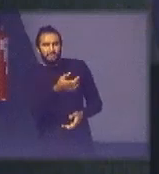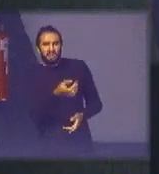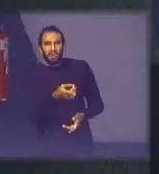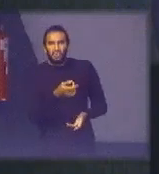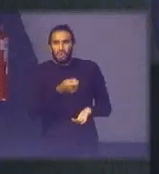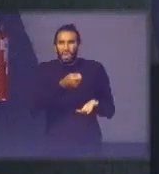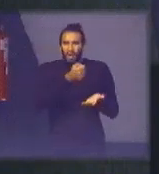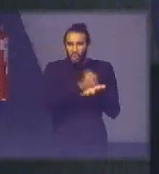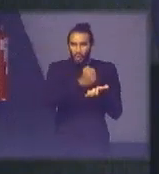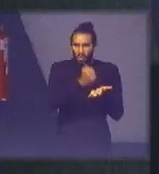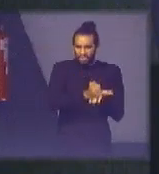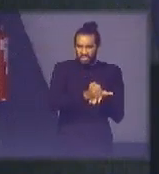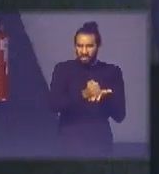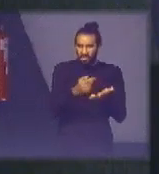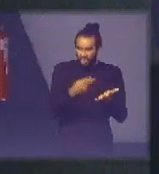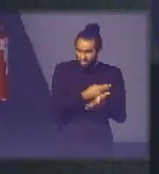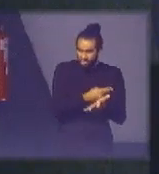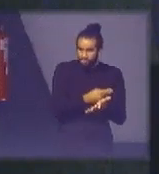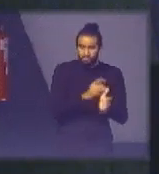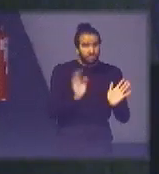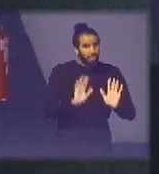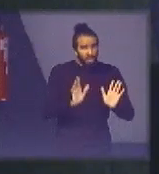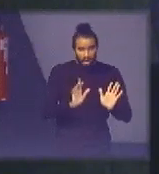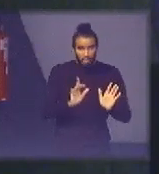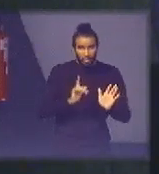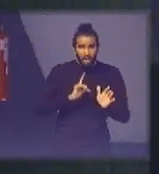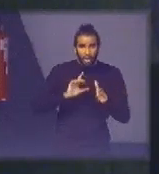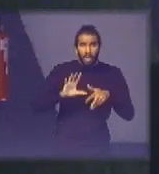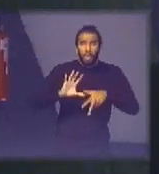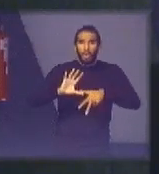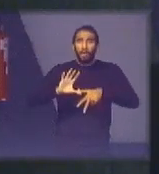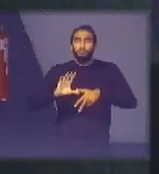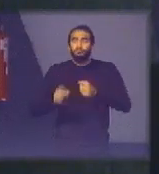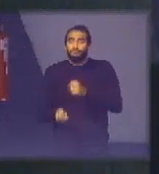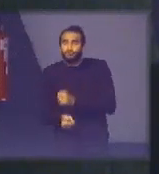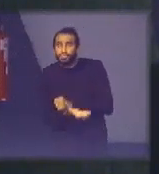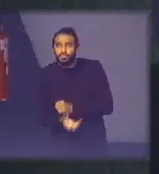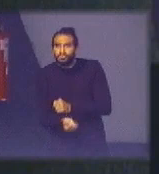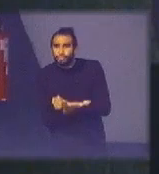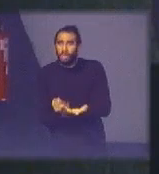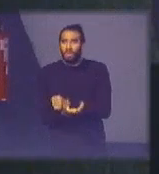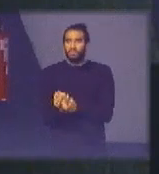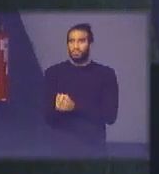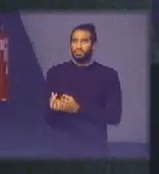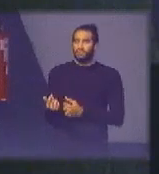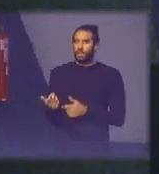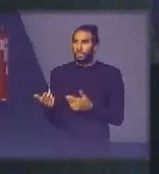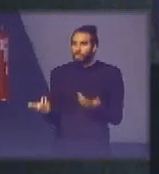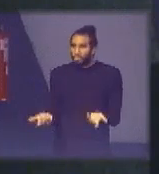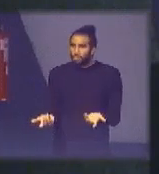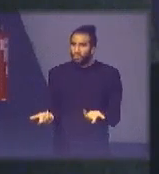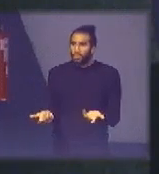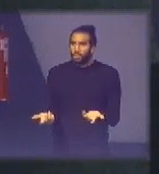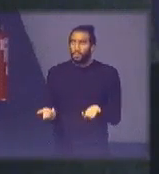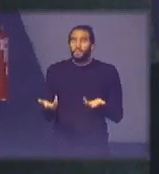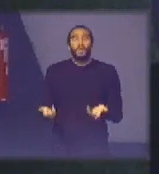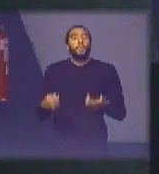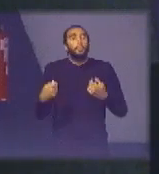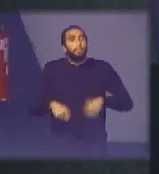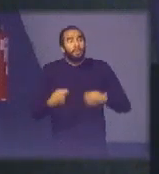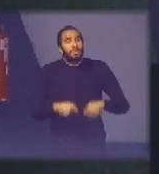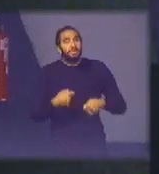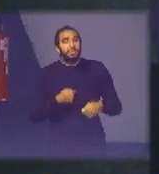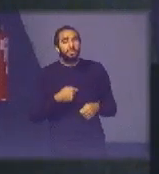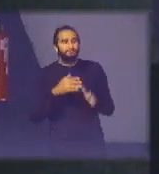sustentável que acontece é o desvio de dinheiro mesmo é outra situação então minimamente a gente tem que começar a endereçar